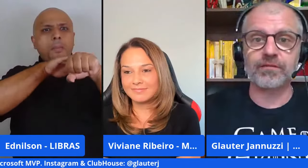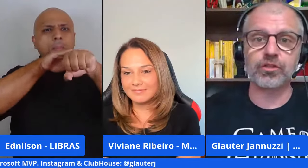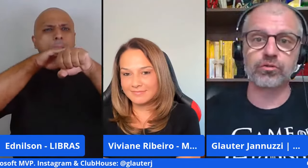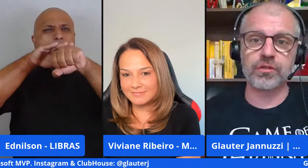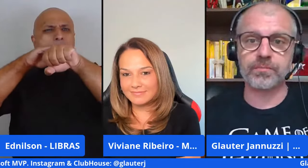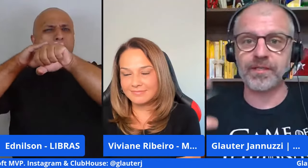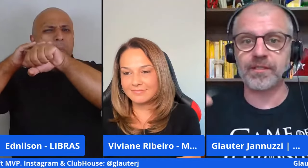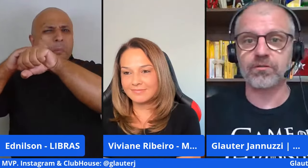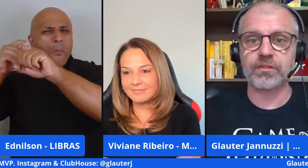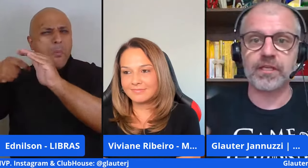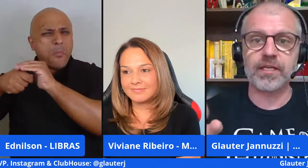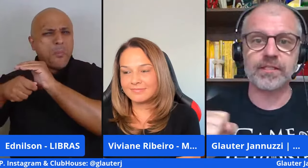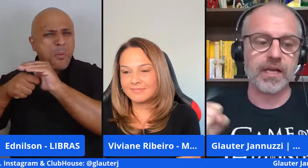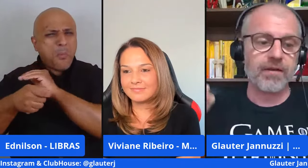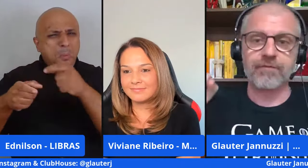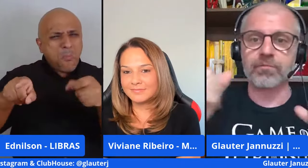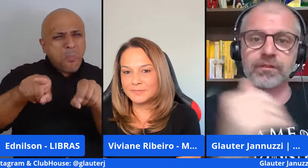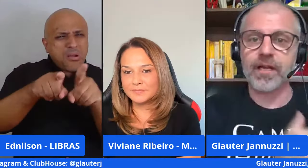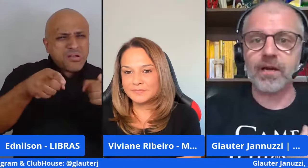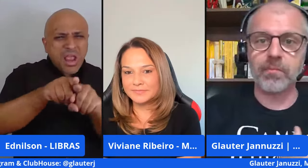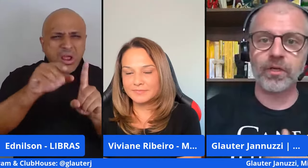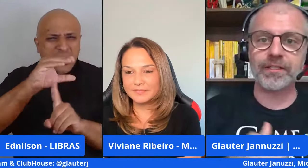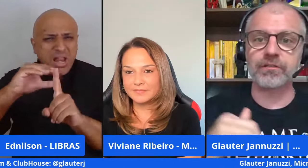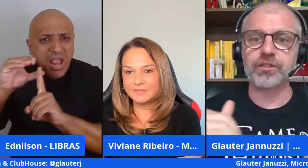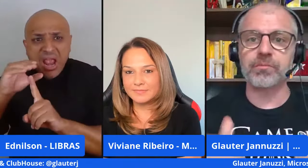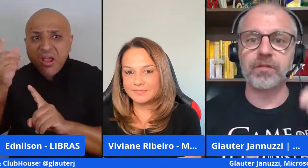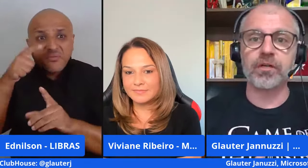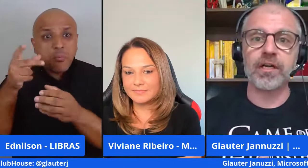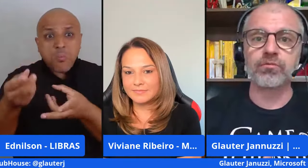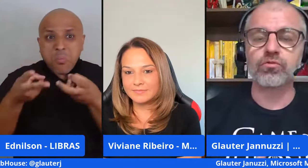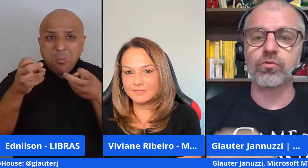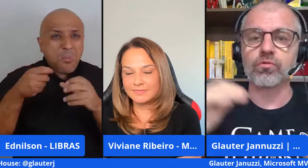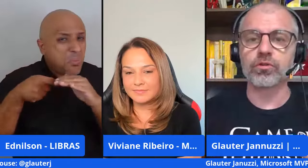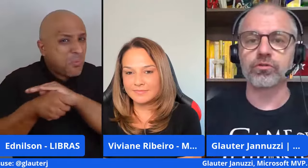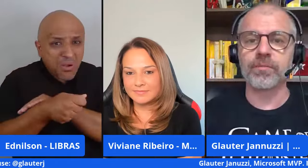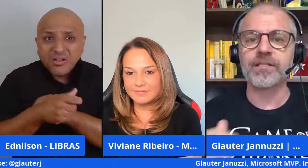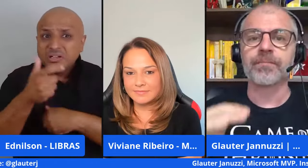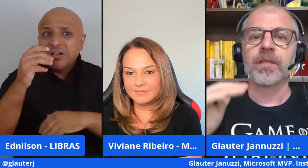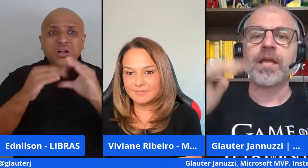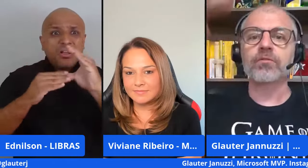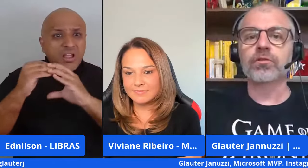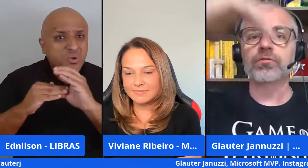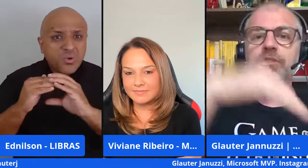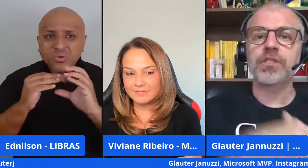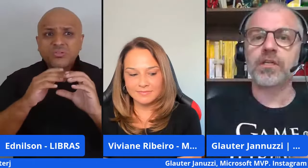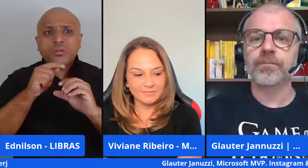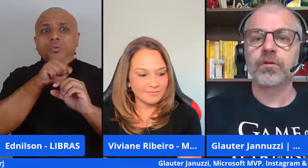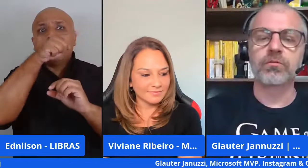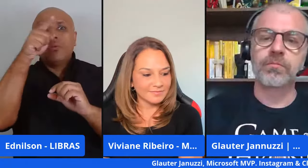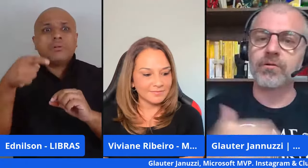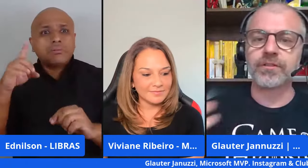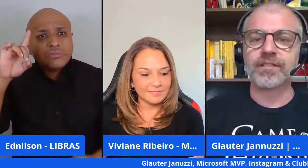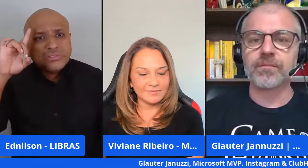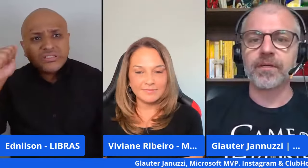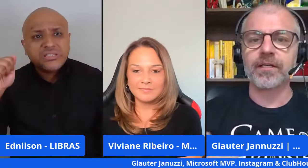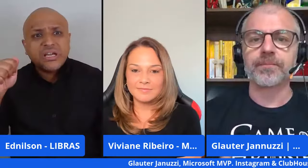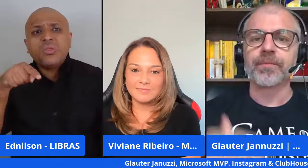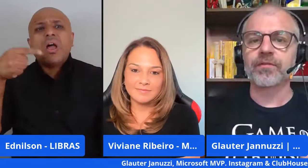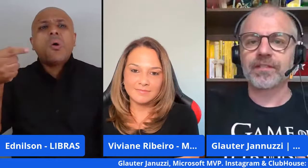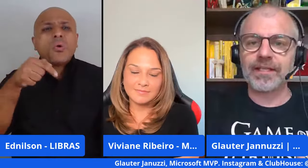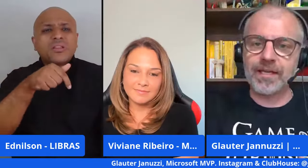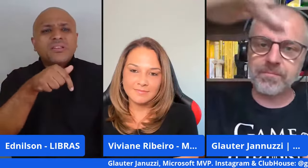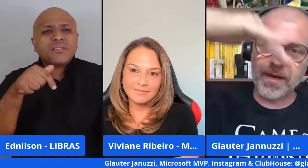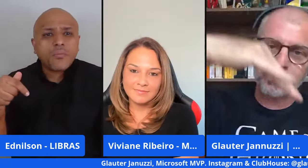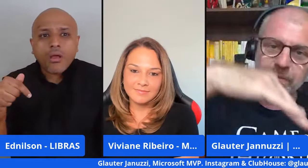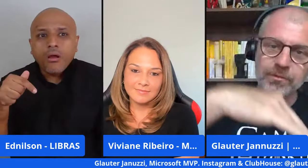potenciais investidores parceiros clientes vamos ganhar uma bolada de investimento ganhamos um concurso tudo mais e aí no outro dia ou numa outra semana